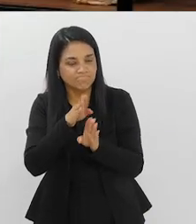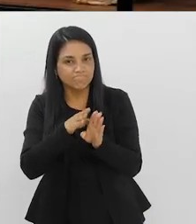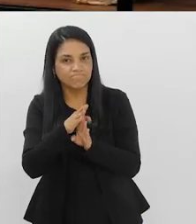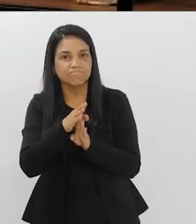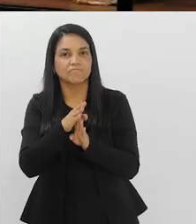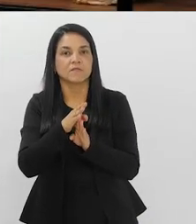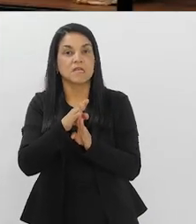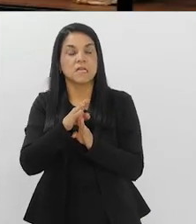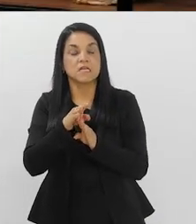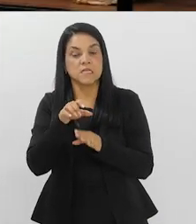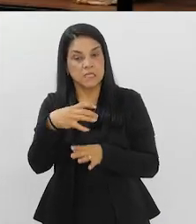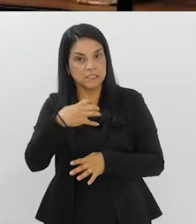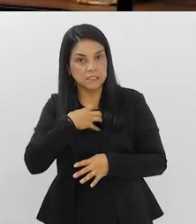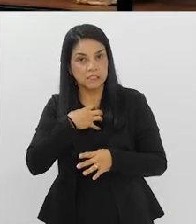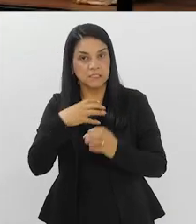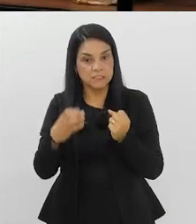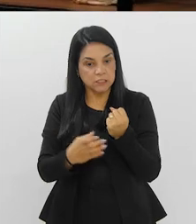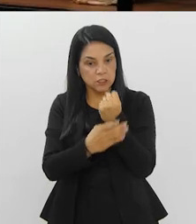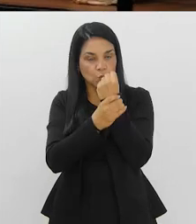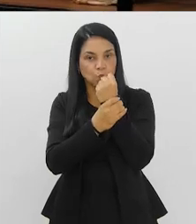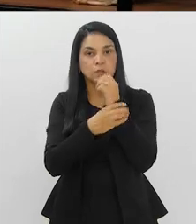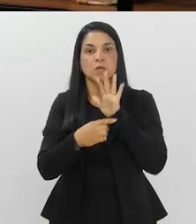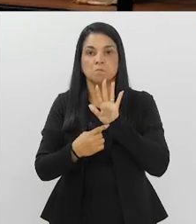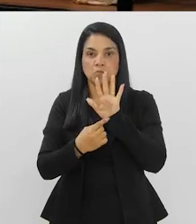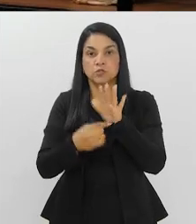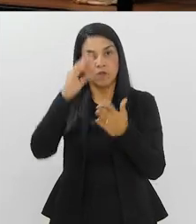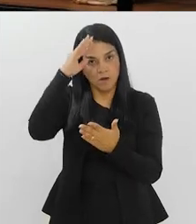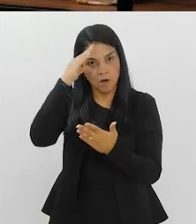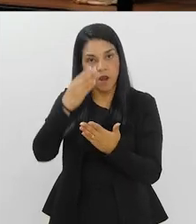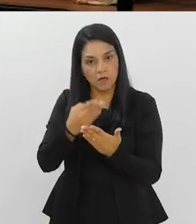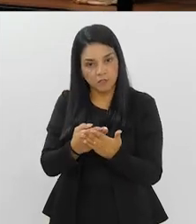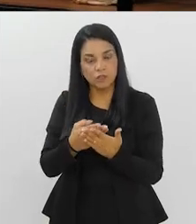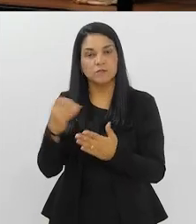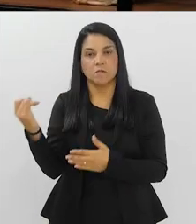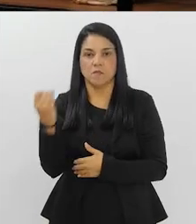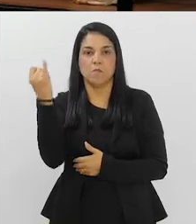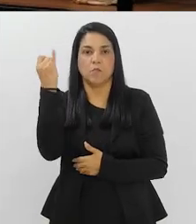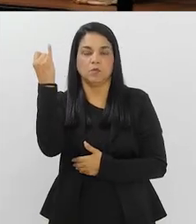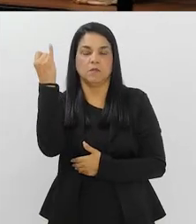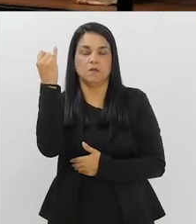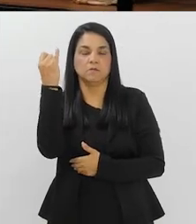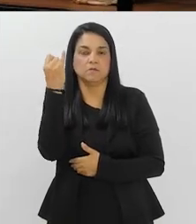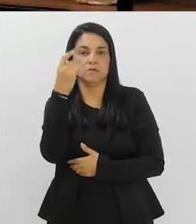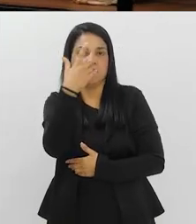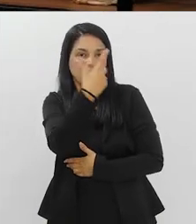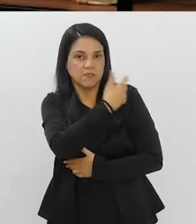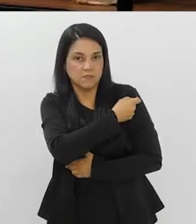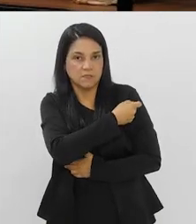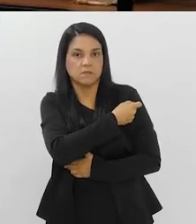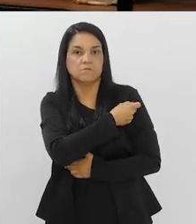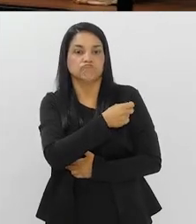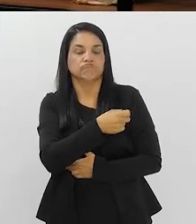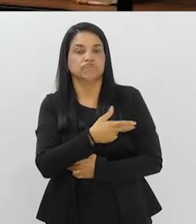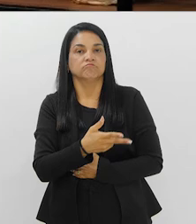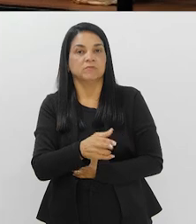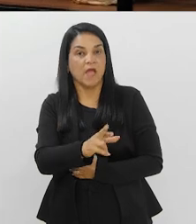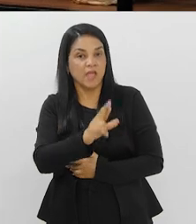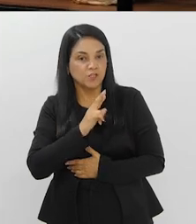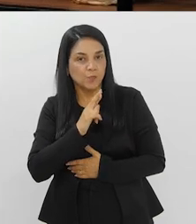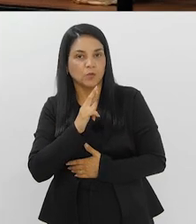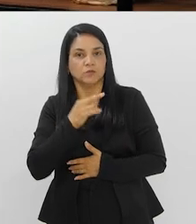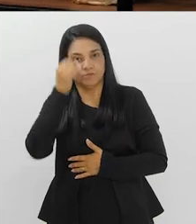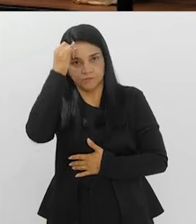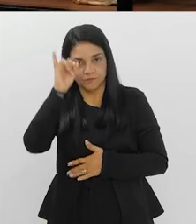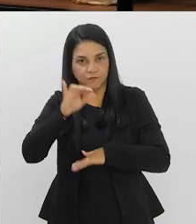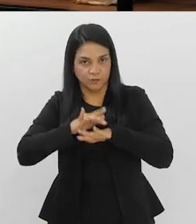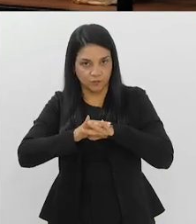insegurança, mostrar no que a gente acredita, que a gente acredita na importância da vacina e do resultado, né?